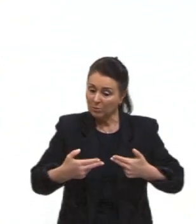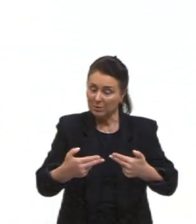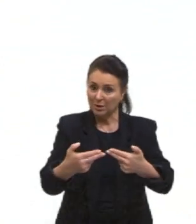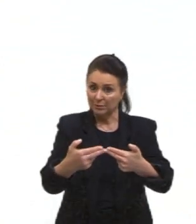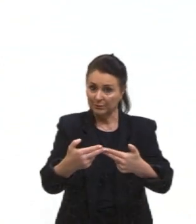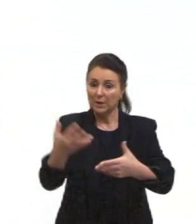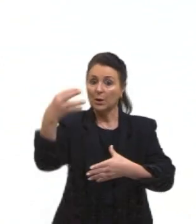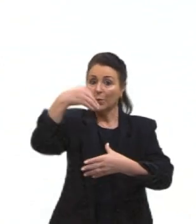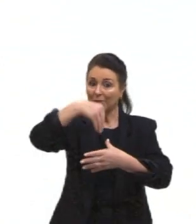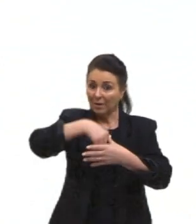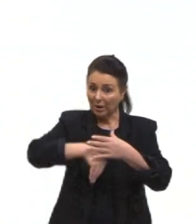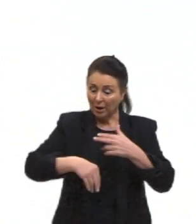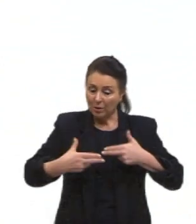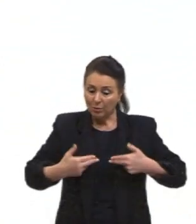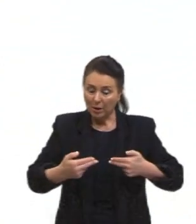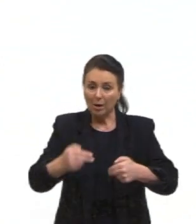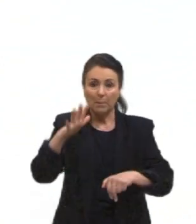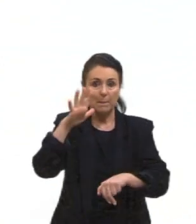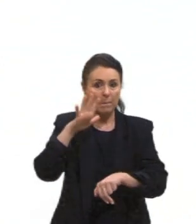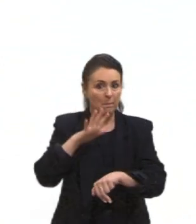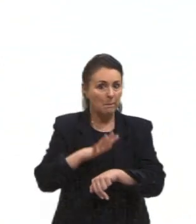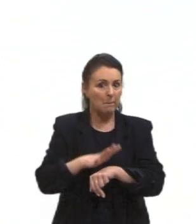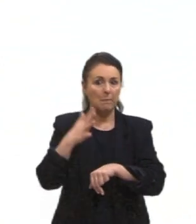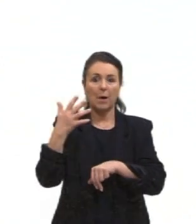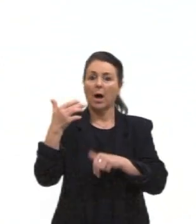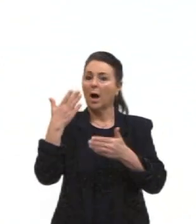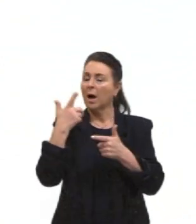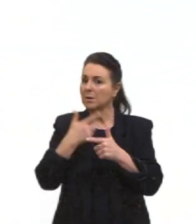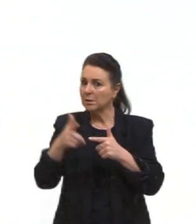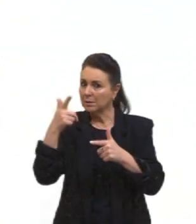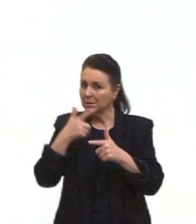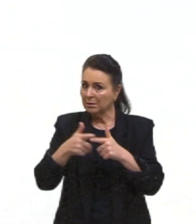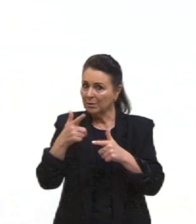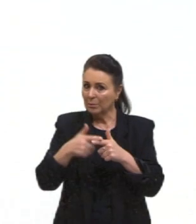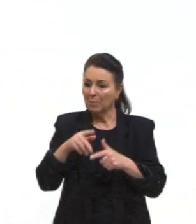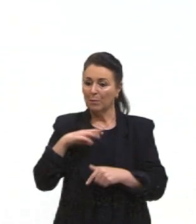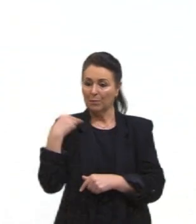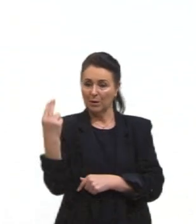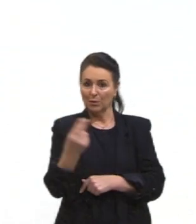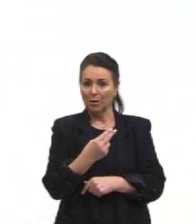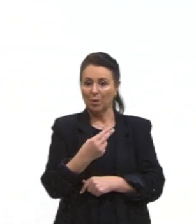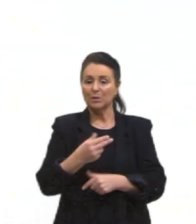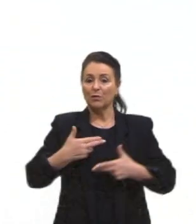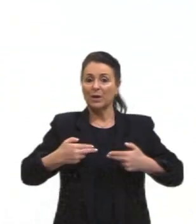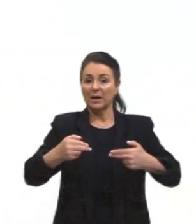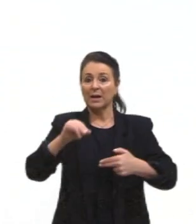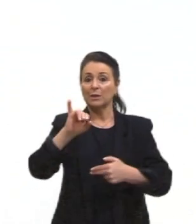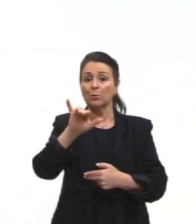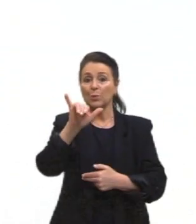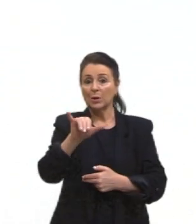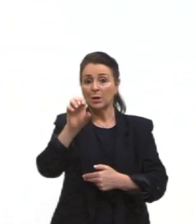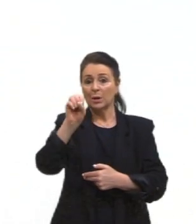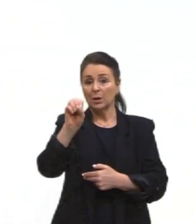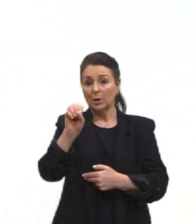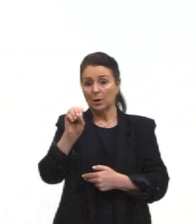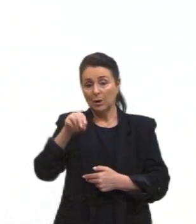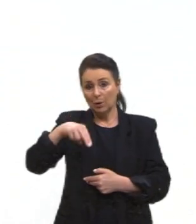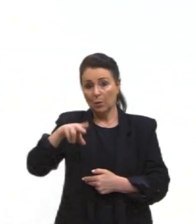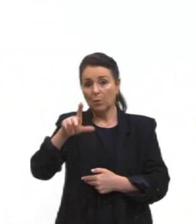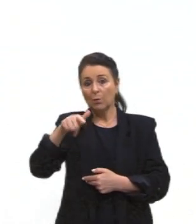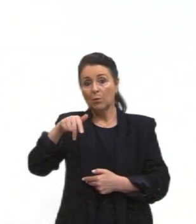Dentro dessa guerra, a que mais teve crise pra nós foi essa guerra do Yom Kippur, tá, a gente vai ver aqui daqui um pouquinho sobre isso aí.